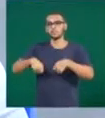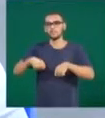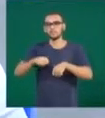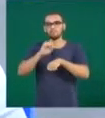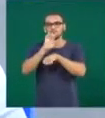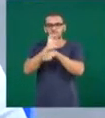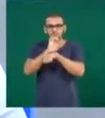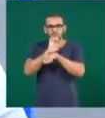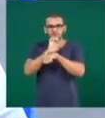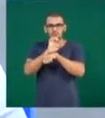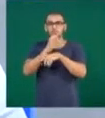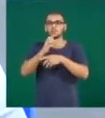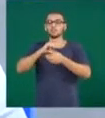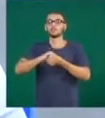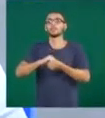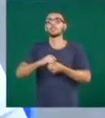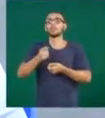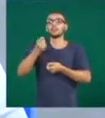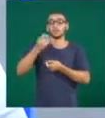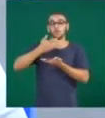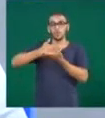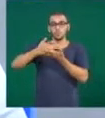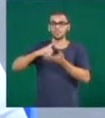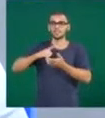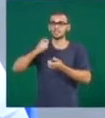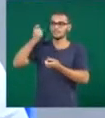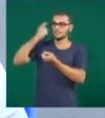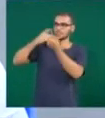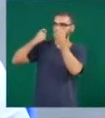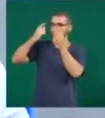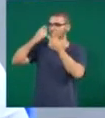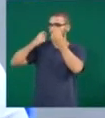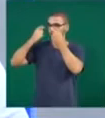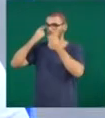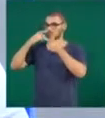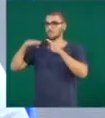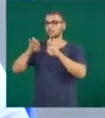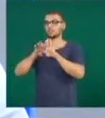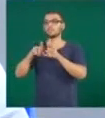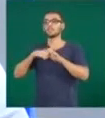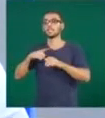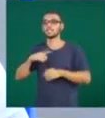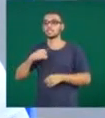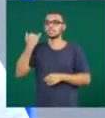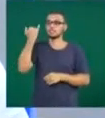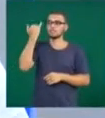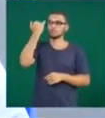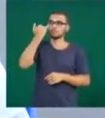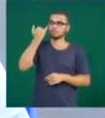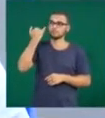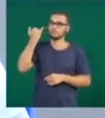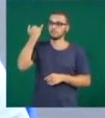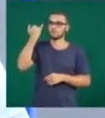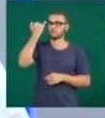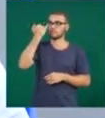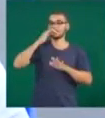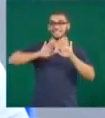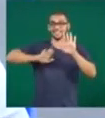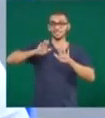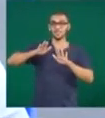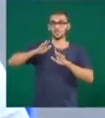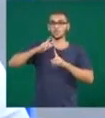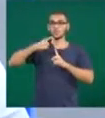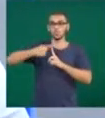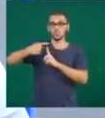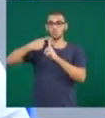O tratamento inicial é feito com colírios. Existem também algumas modalidades de laser para alguns tipos de glaucoma.